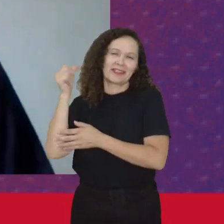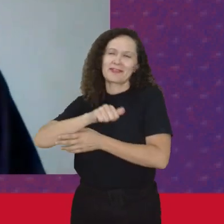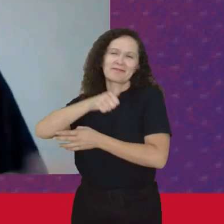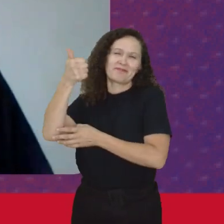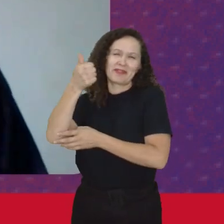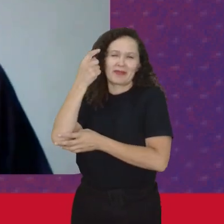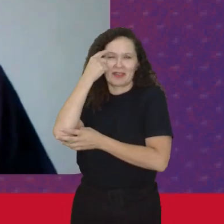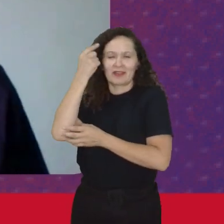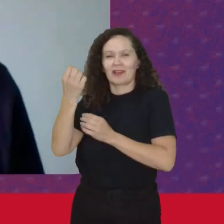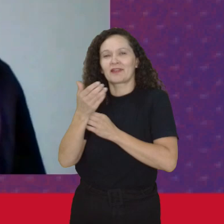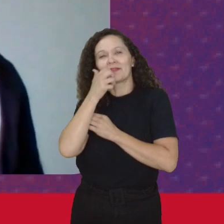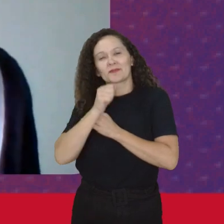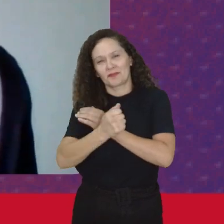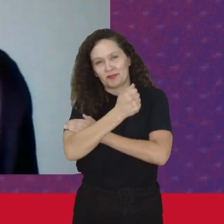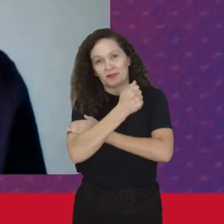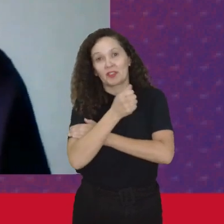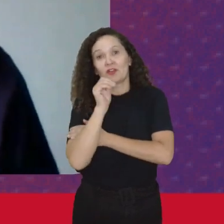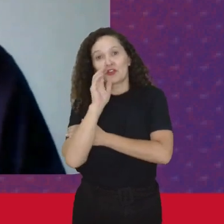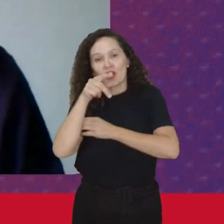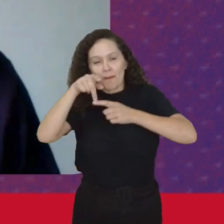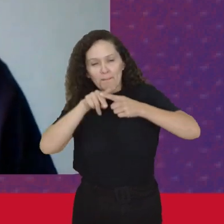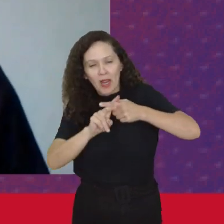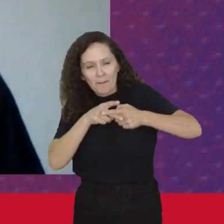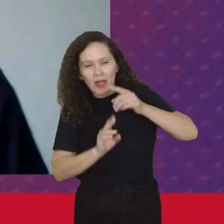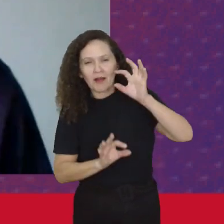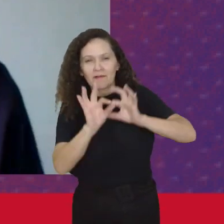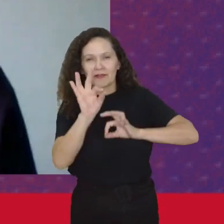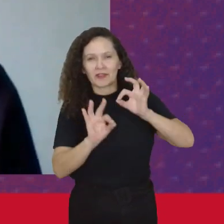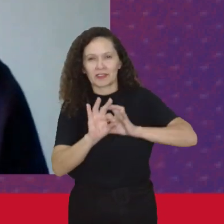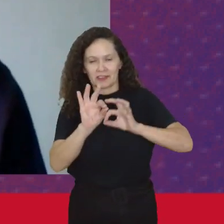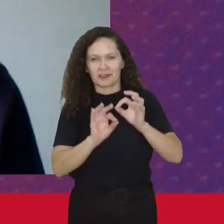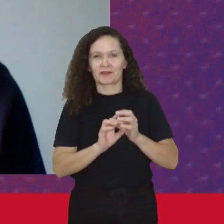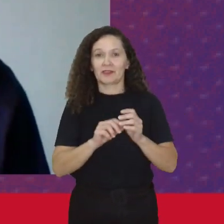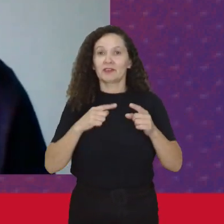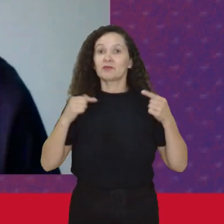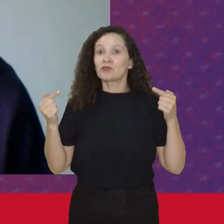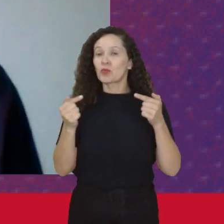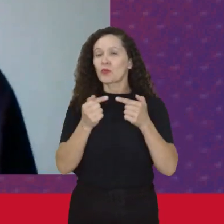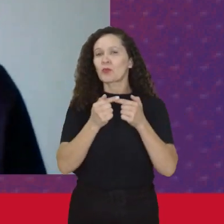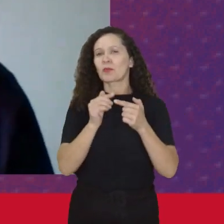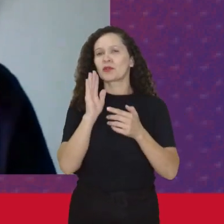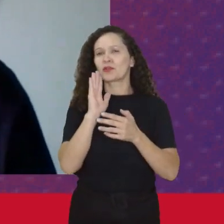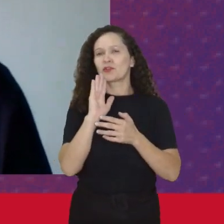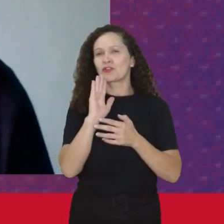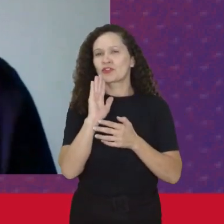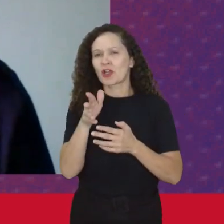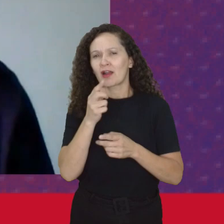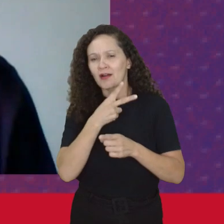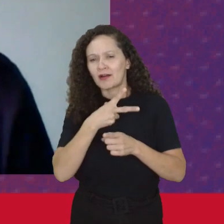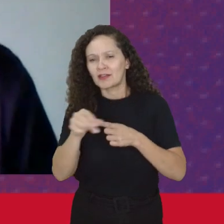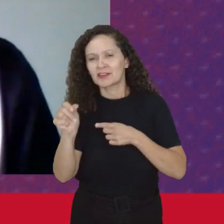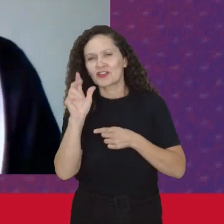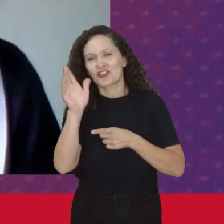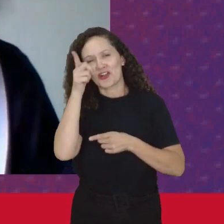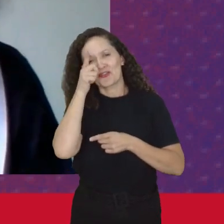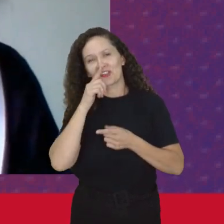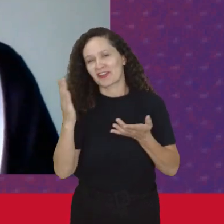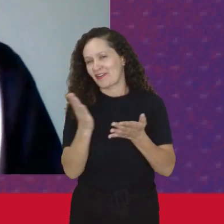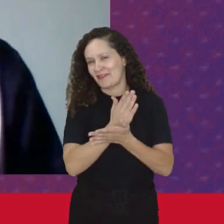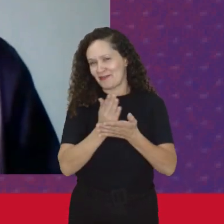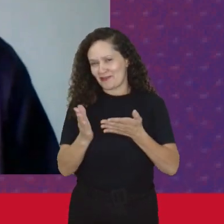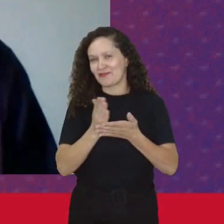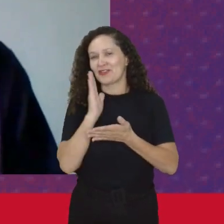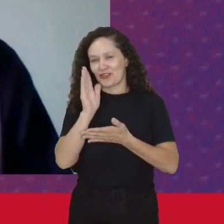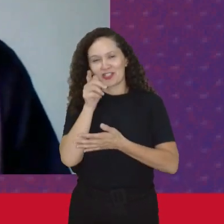onda Do século 19 Que também Tem a ver Com o que já Eram As conquistas Das mulheres Naquele